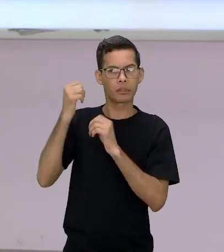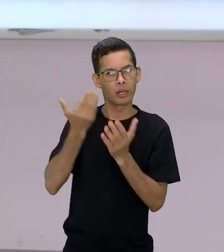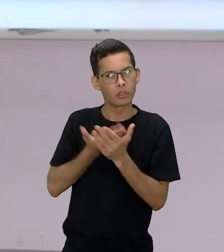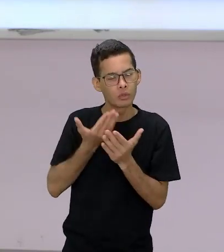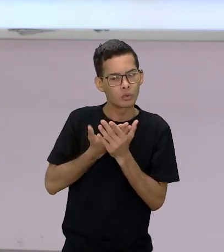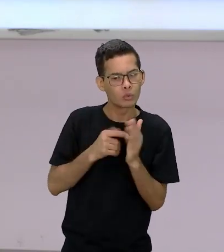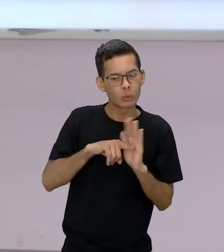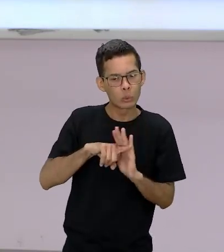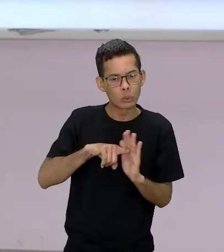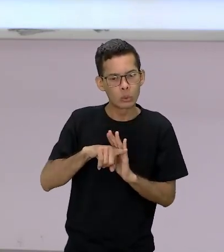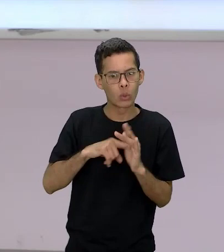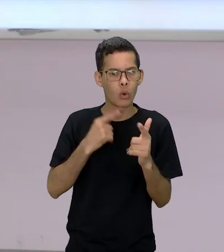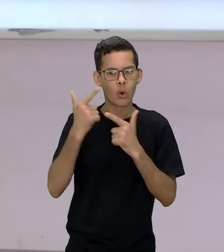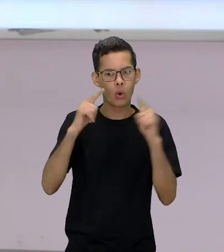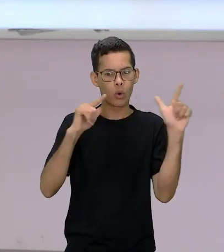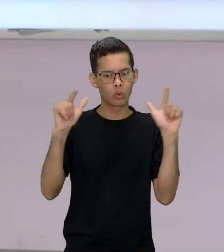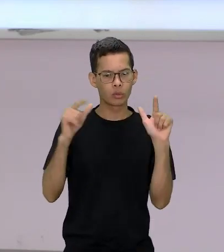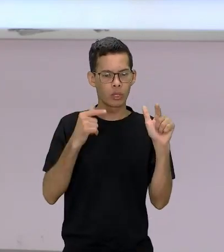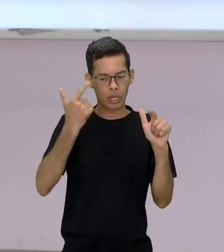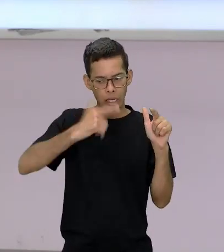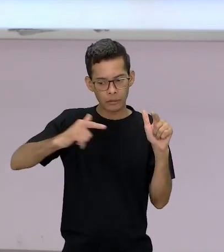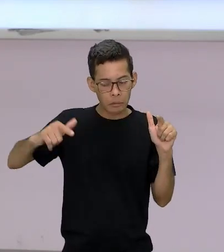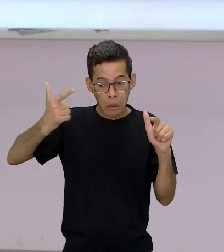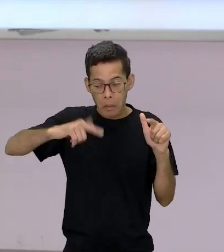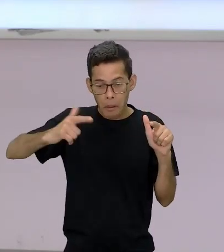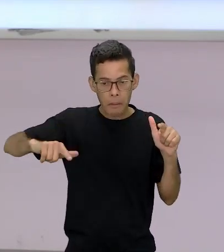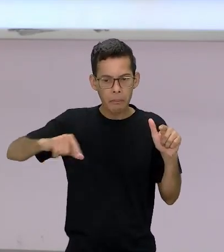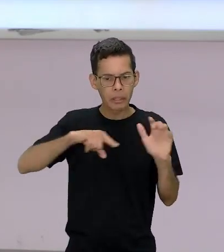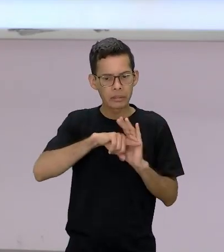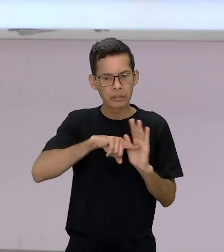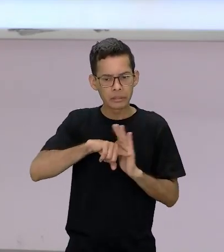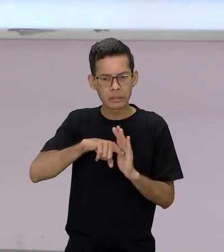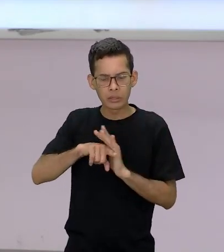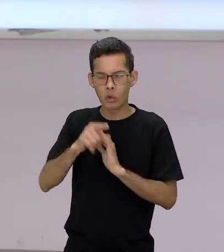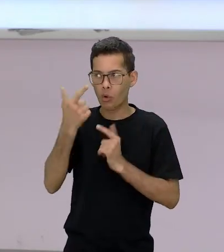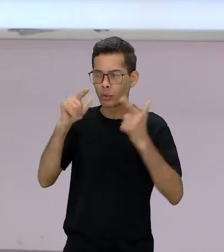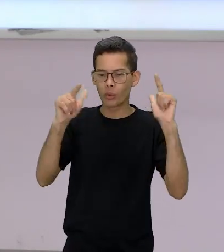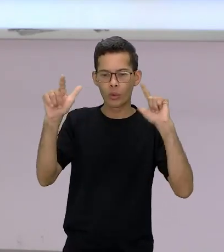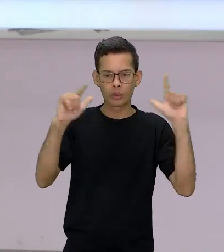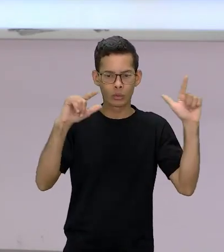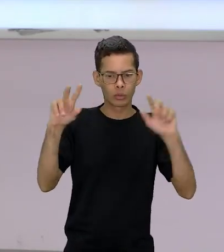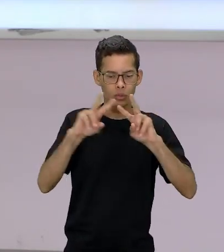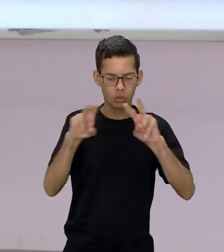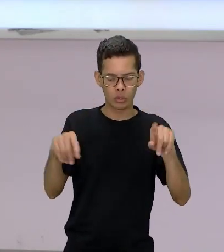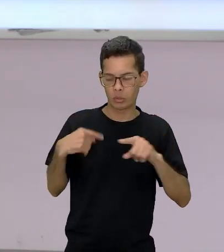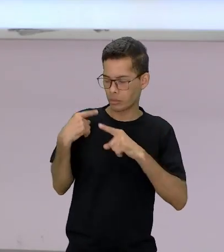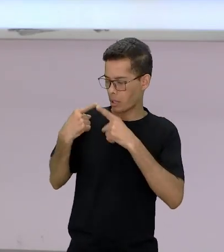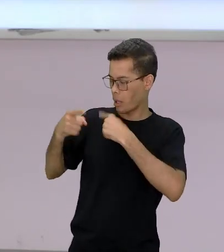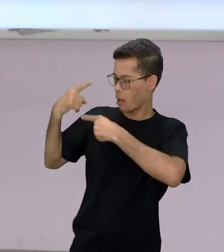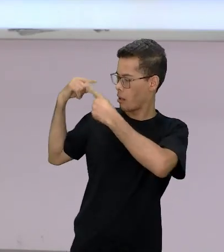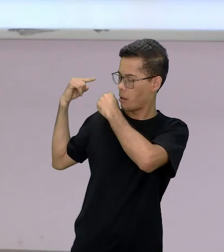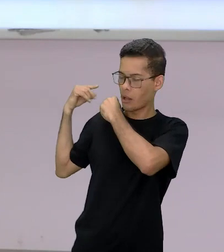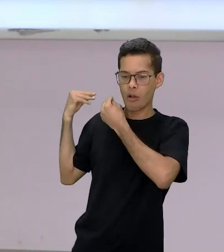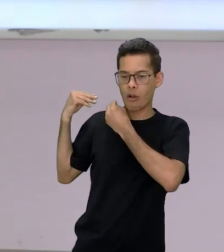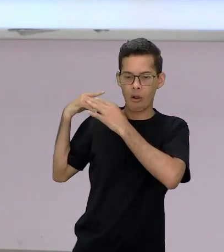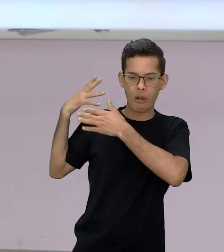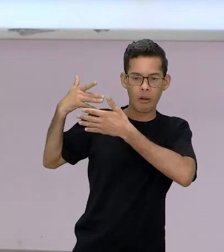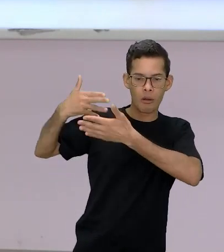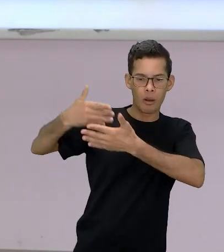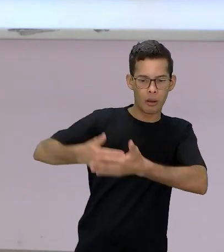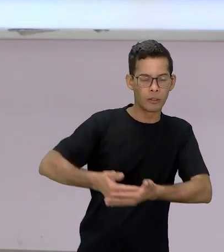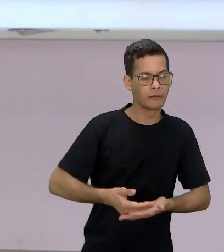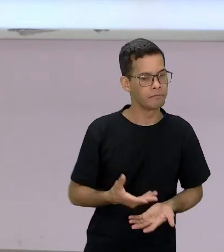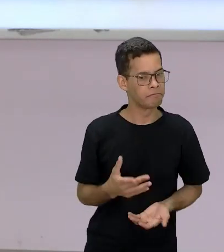outros eu estou assim cada vez querendo entender mais essa questão da ancestralidade é é um